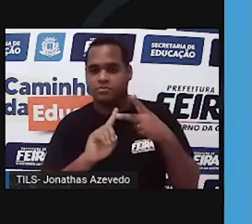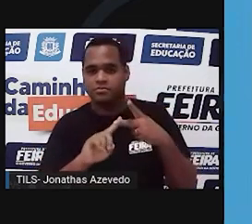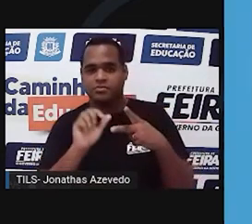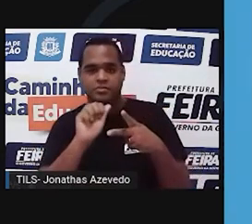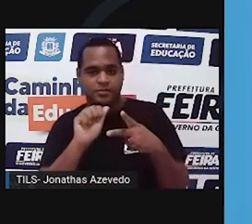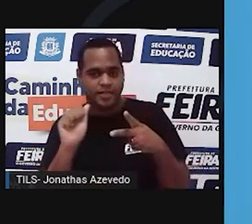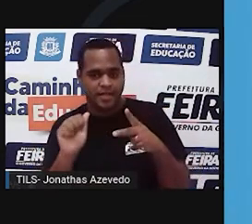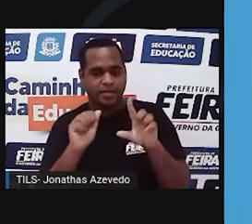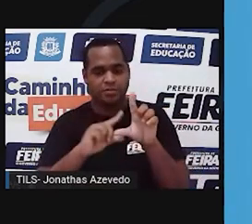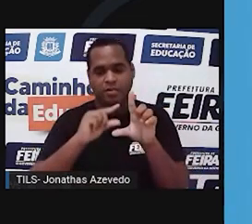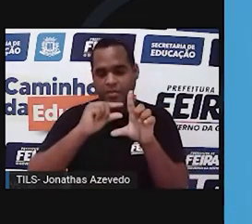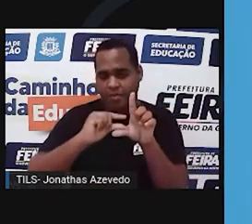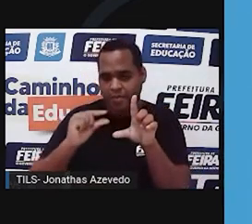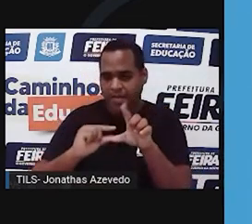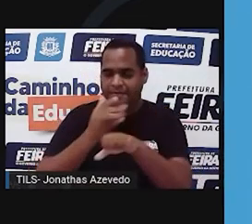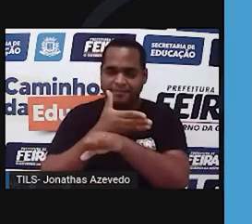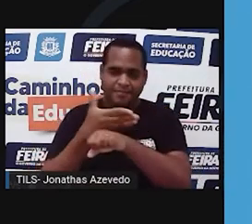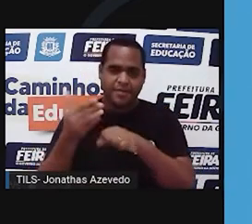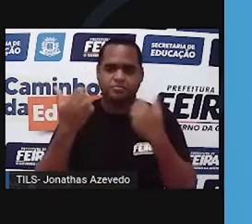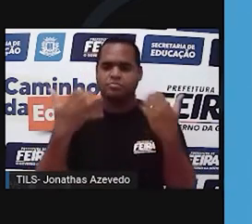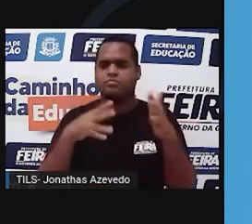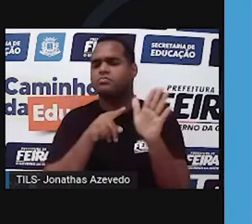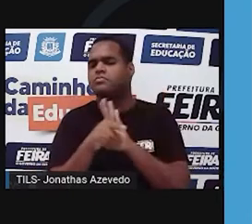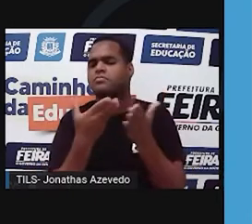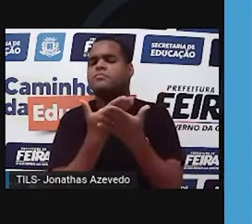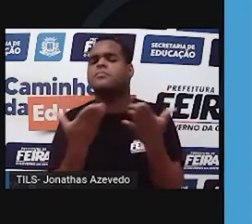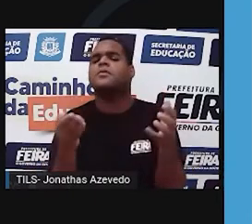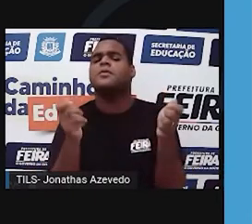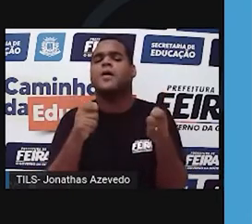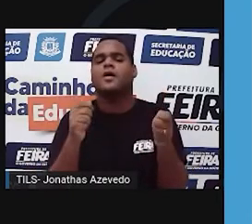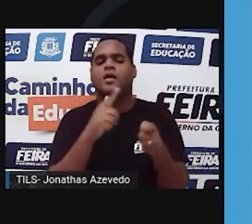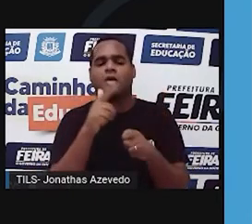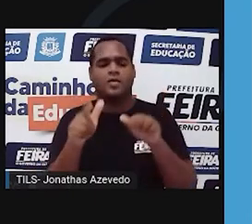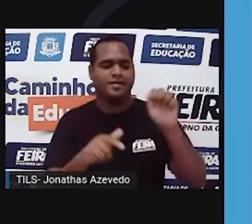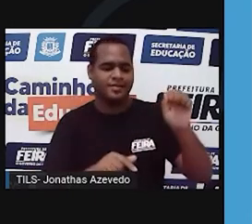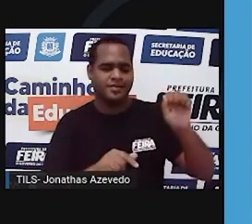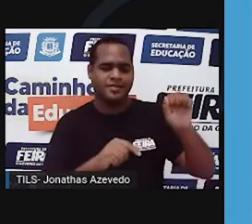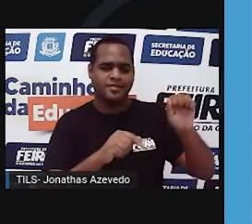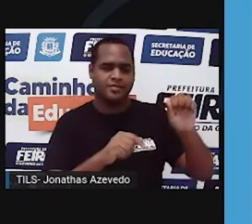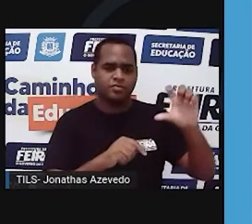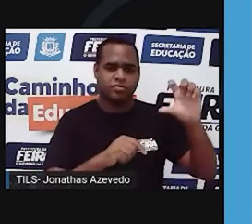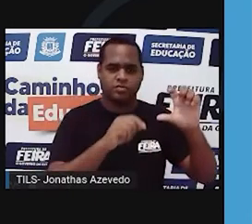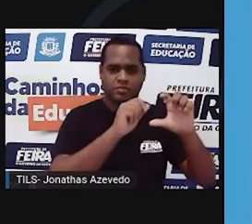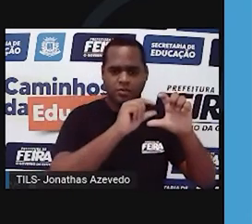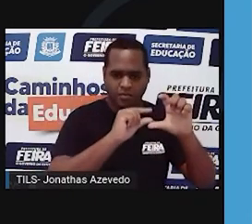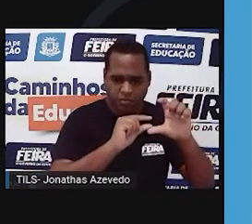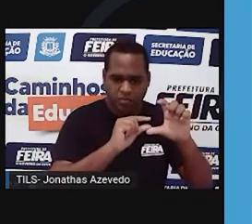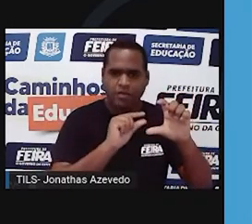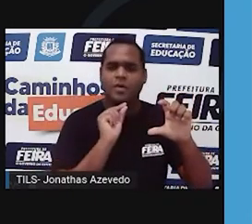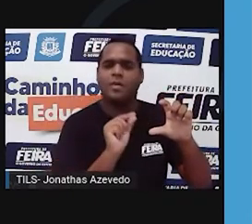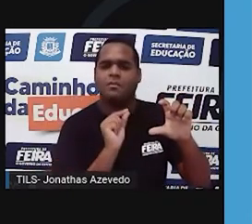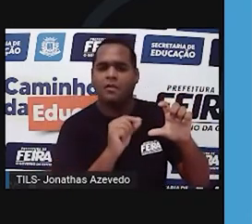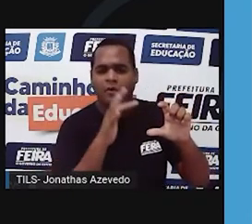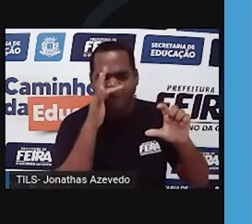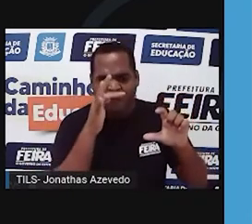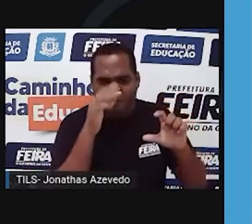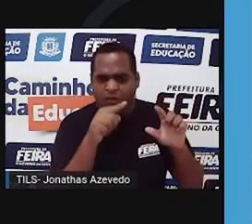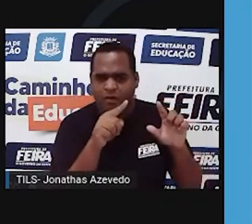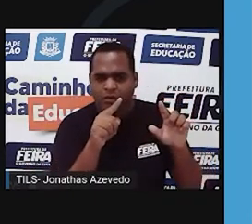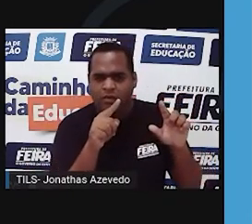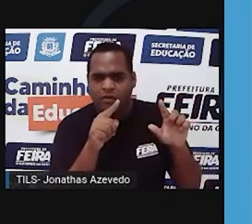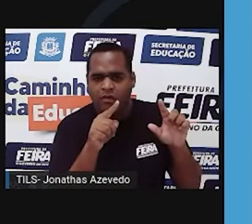representar a flor branca. E eu pergunto para vocês, se tiver um indivíduo asão, asinho, qual vai ser a flor da roxinha... Hã?